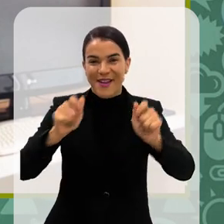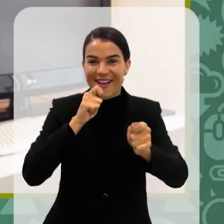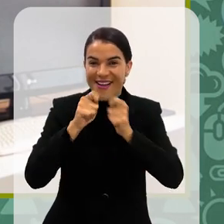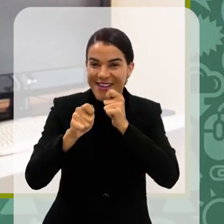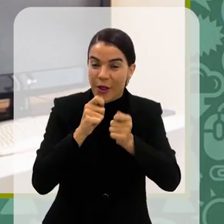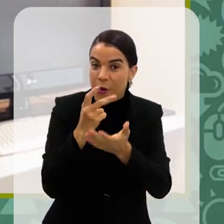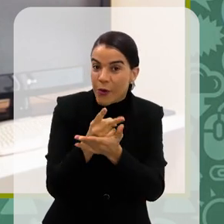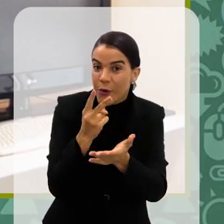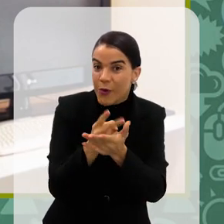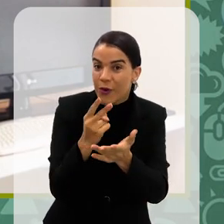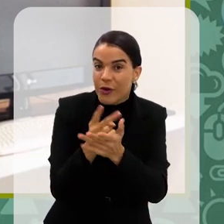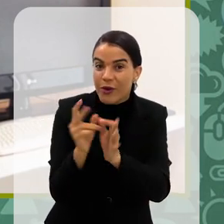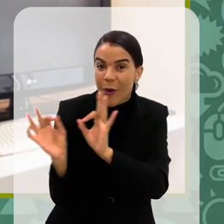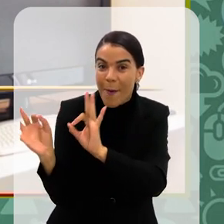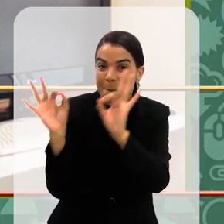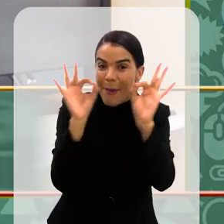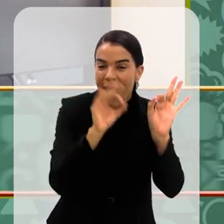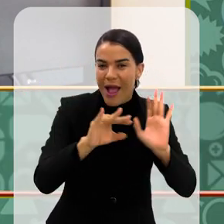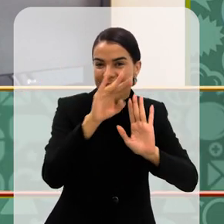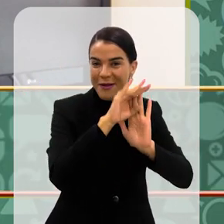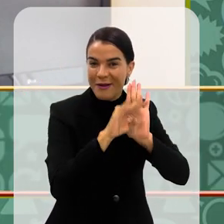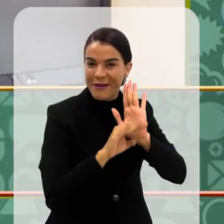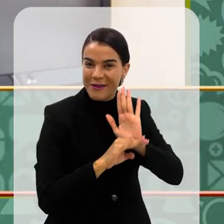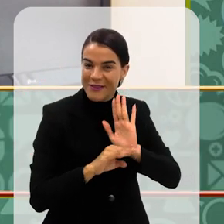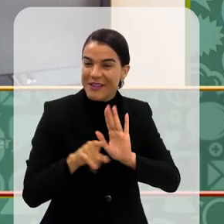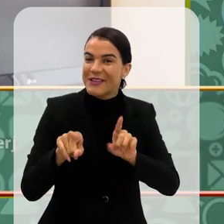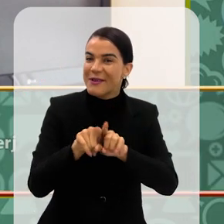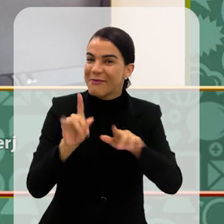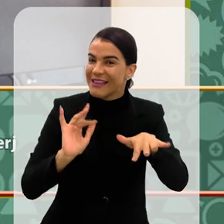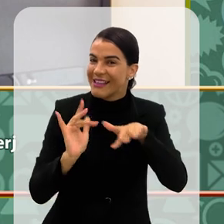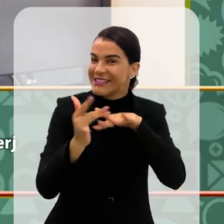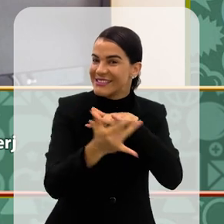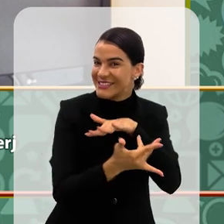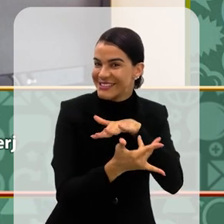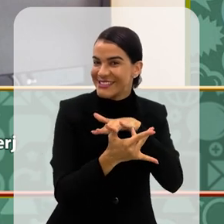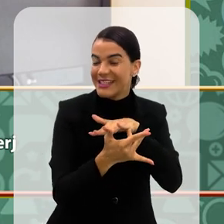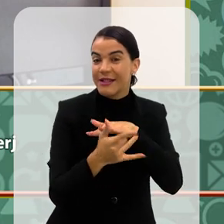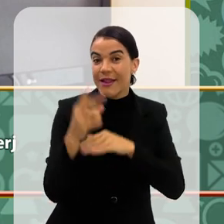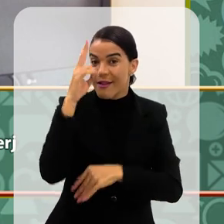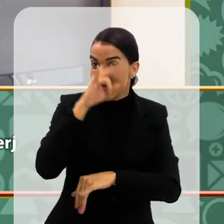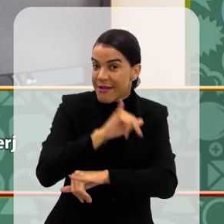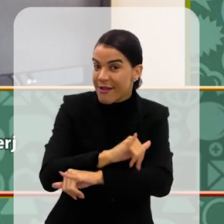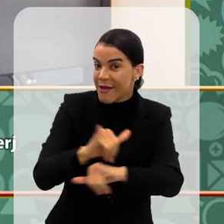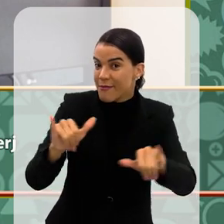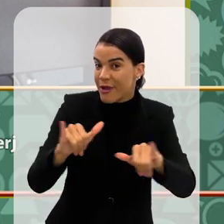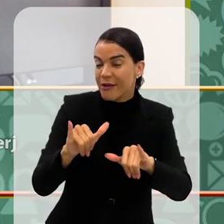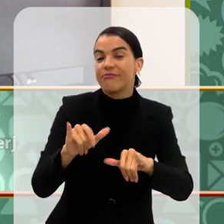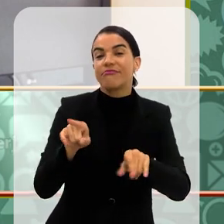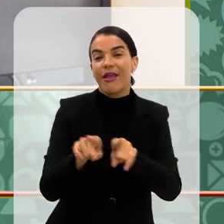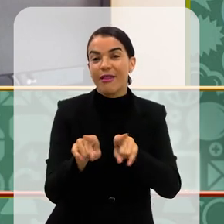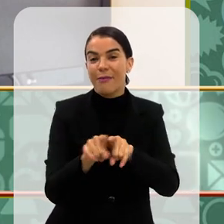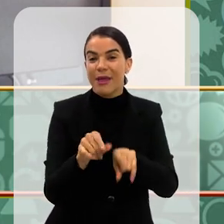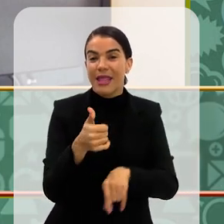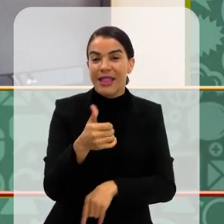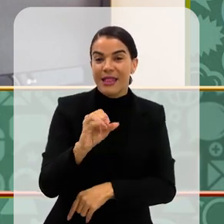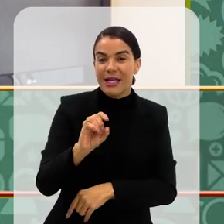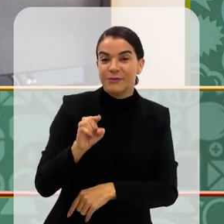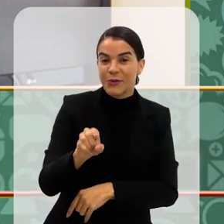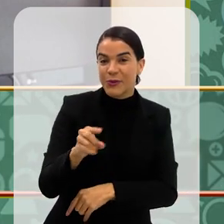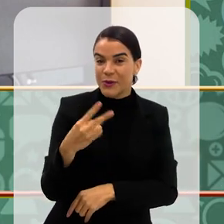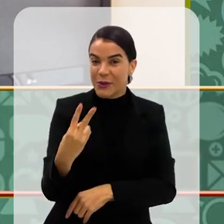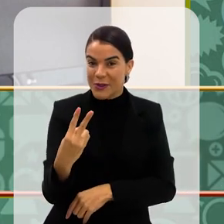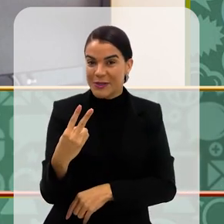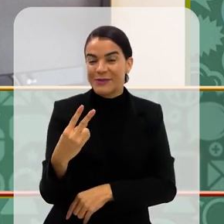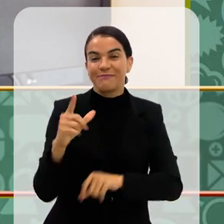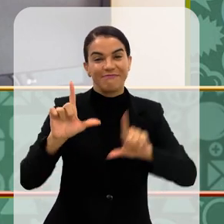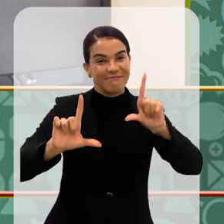acompanhou o programa de hoje. Continue de olho na programação da TV Alerj e também nas nossas redes sociais. Lembrando que estamos no canal digital